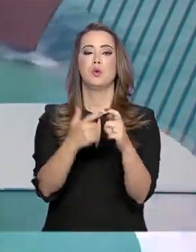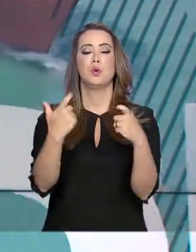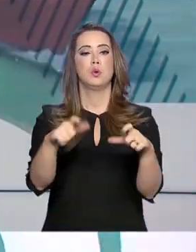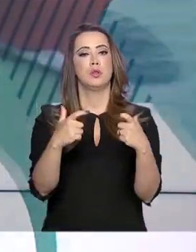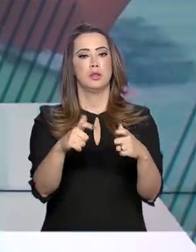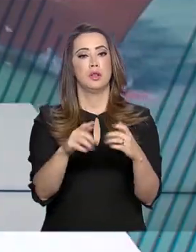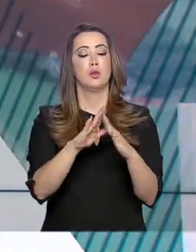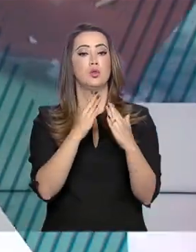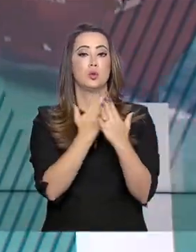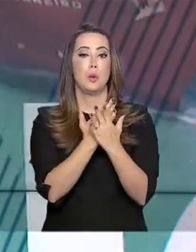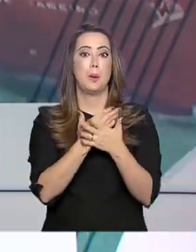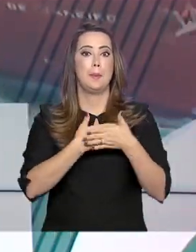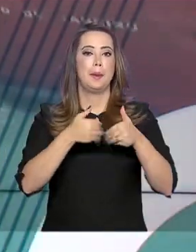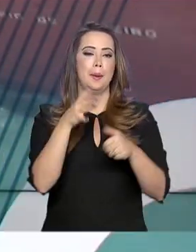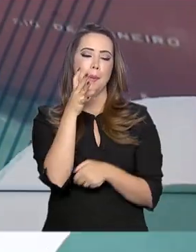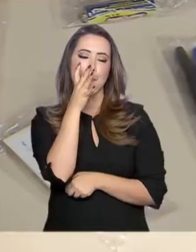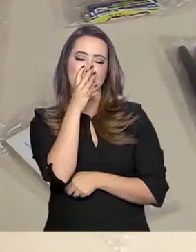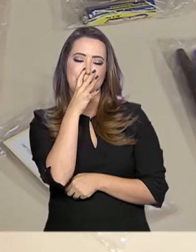mais interessante para as crianças.